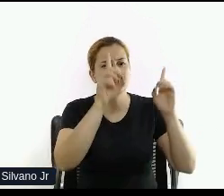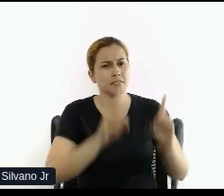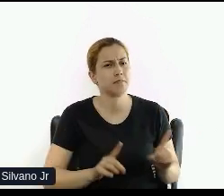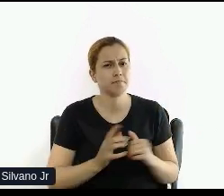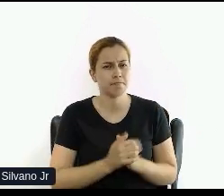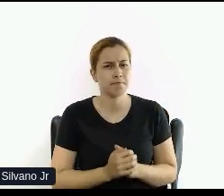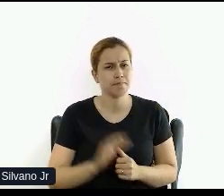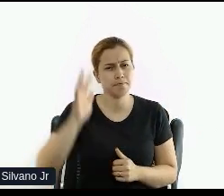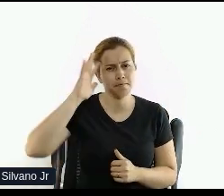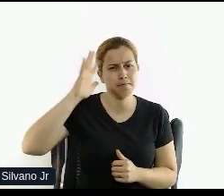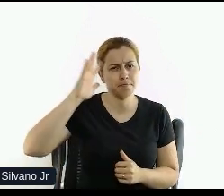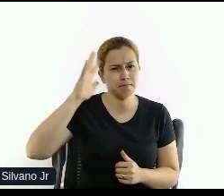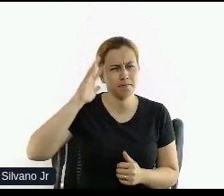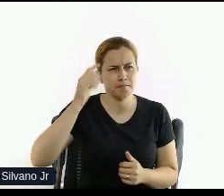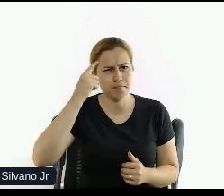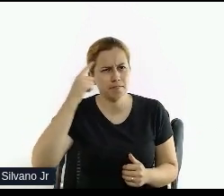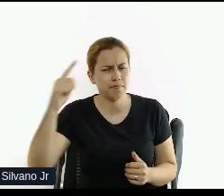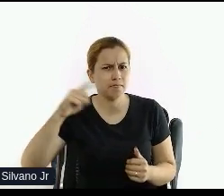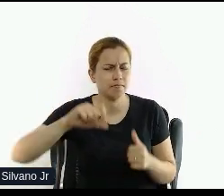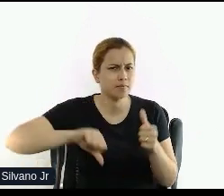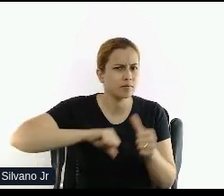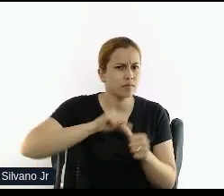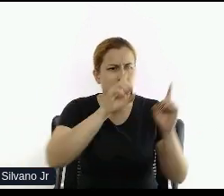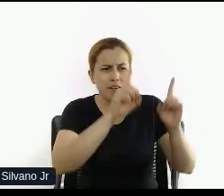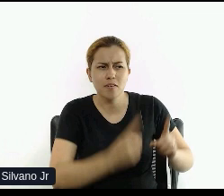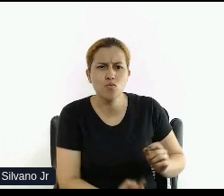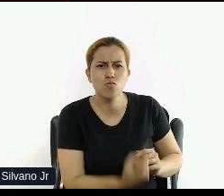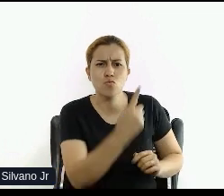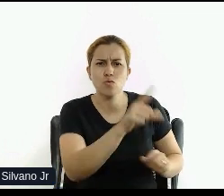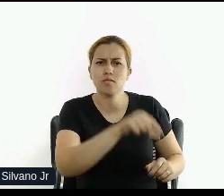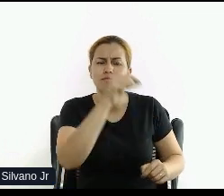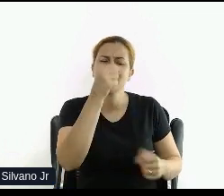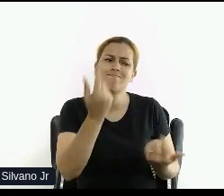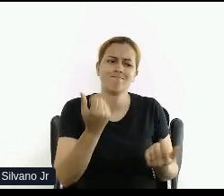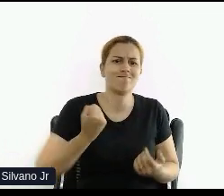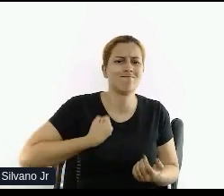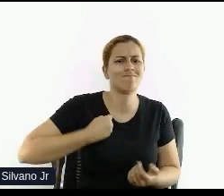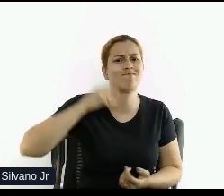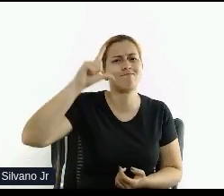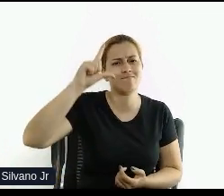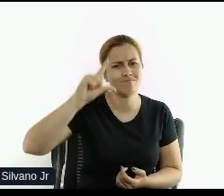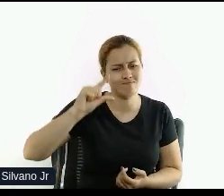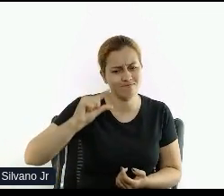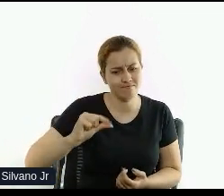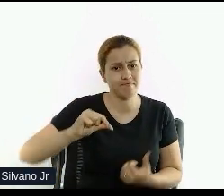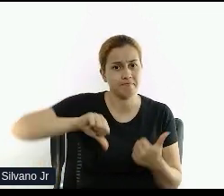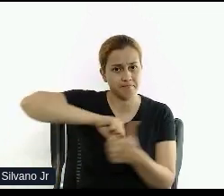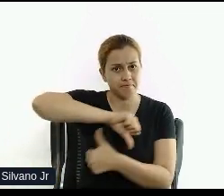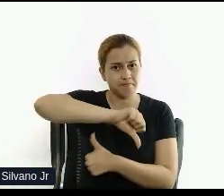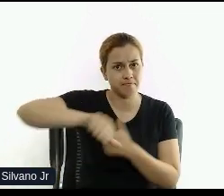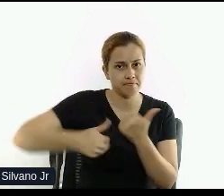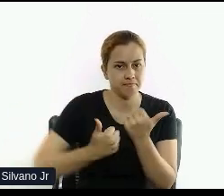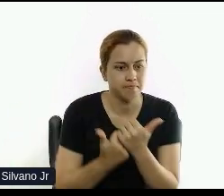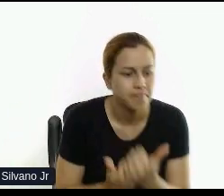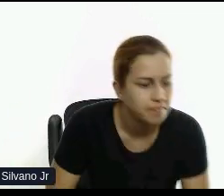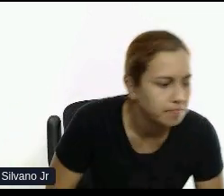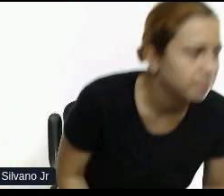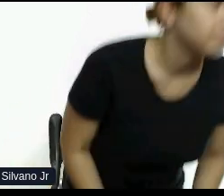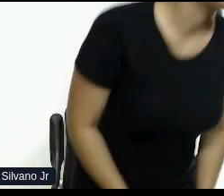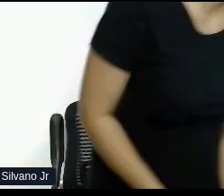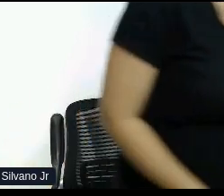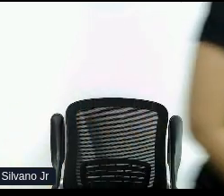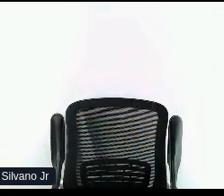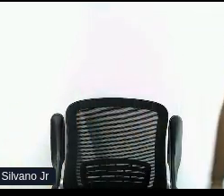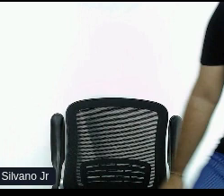nichar, pensar numa deficiência específica, esse número seria bem menor ainda. E quando a gente fala de